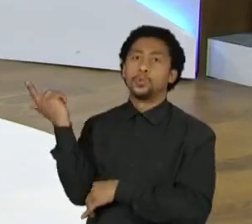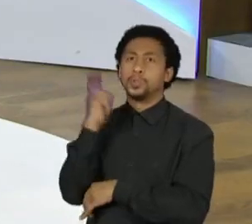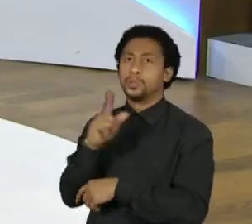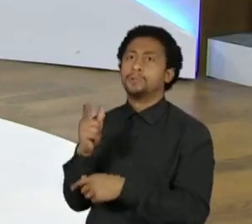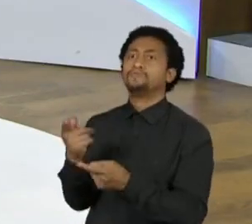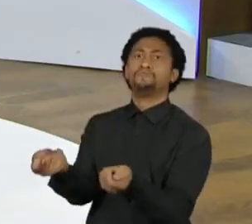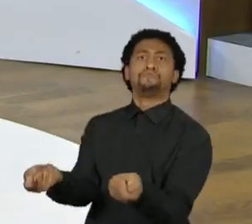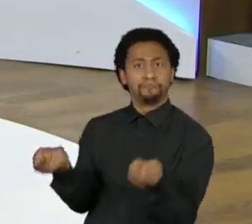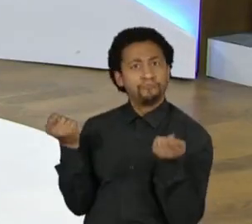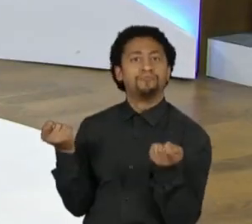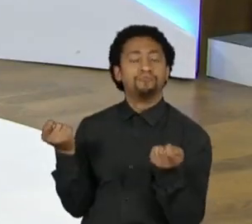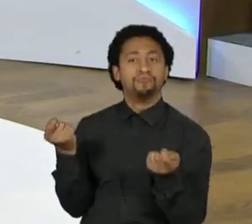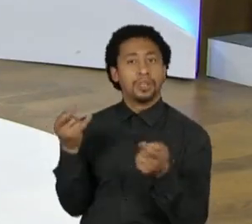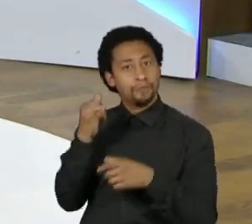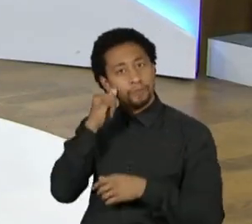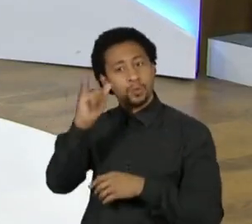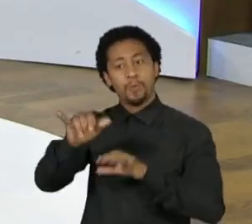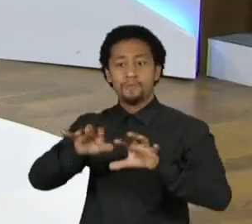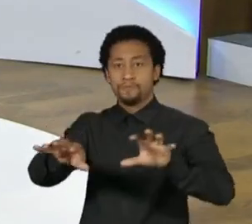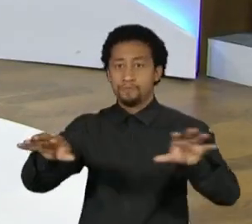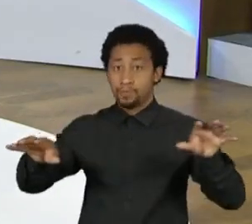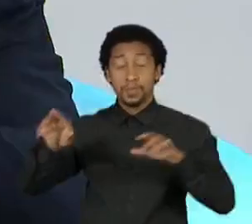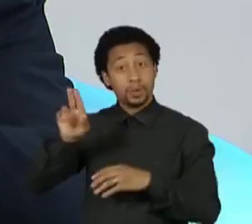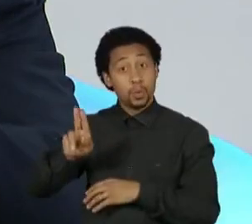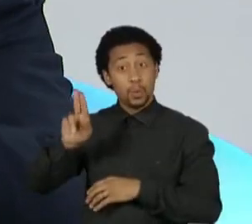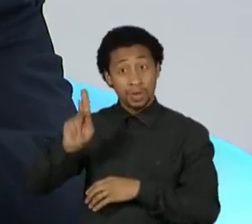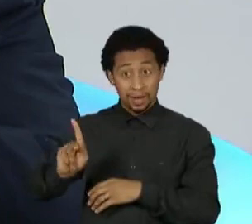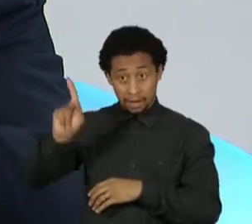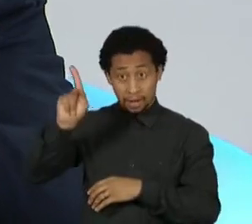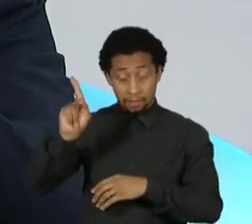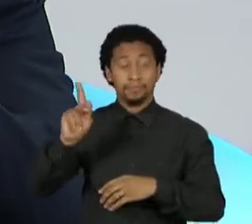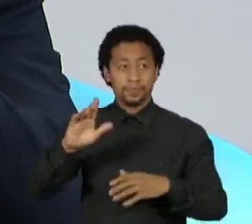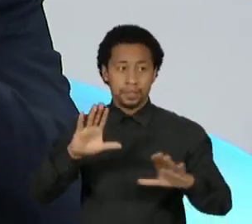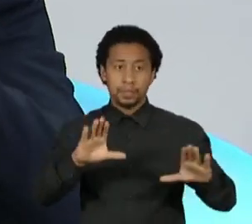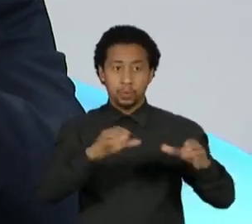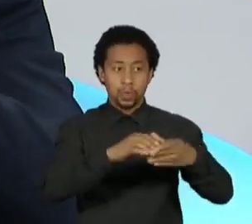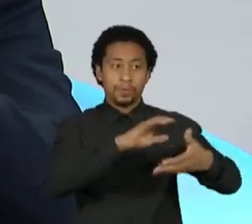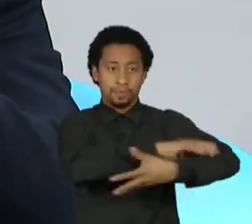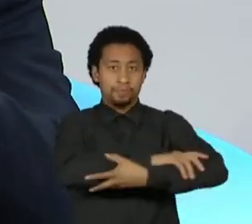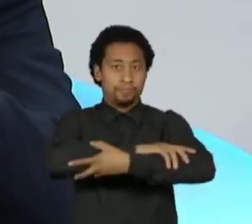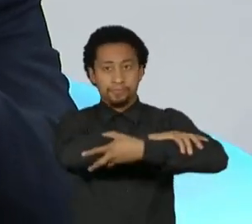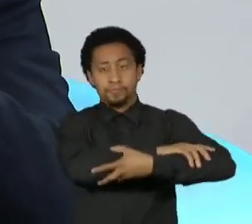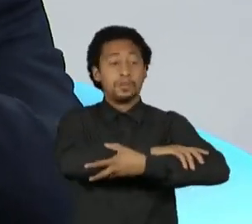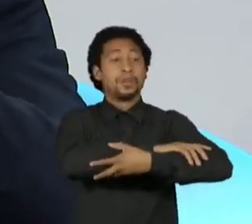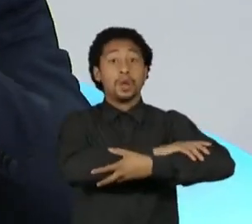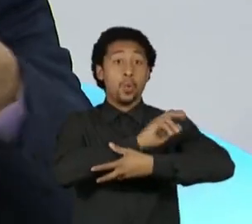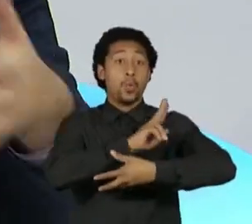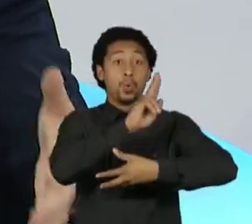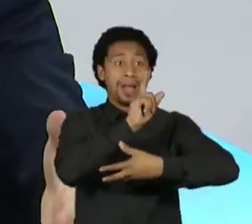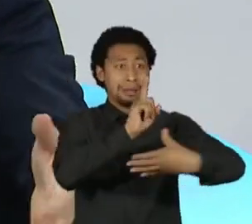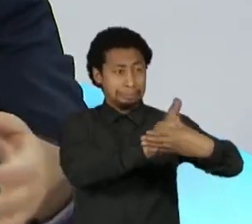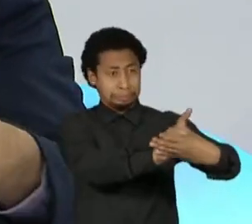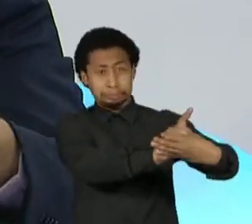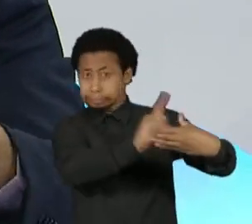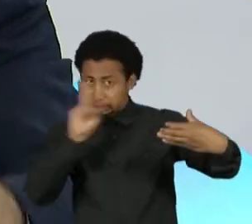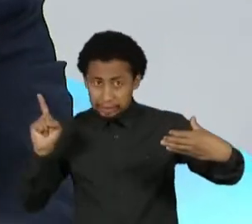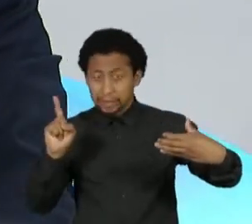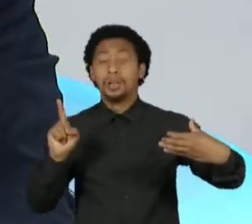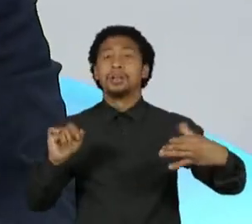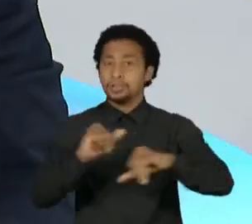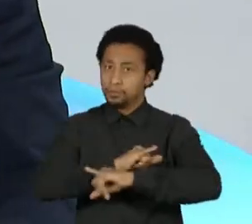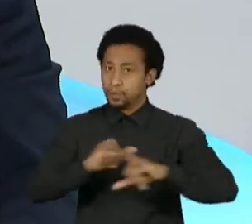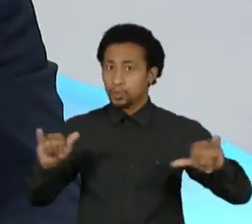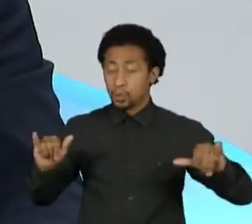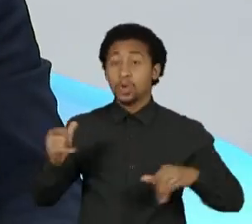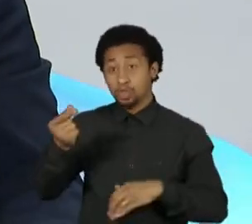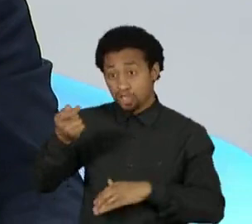campanha oficial, eles diziam que se o Reino Unido saísse da União Europeia, eles iam alocar 350 milhões de libras no sistema de saúde